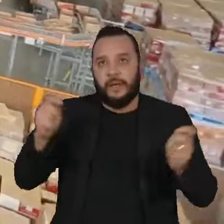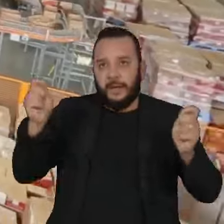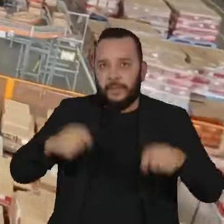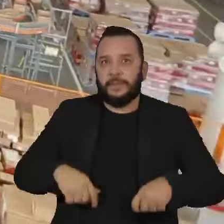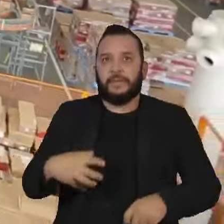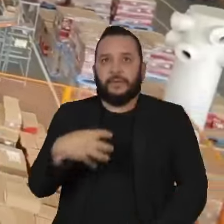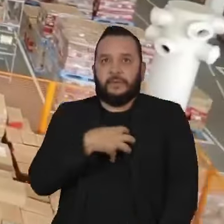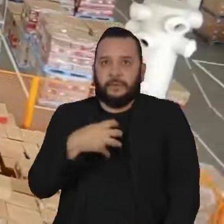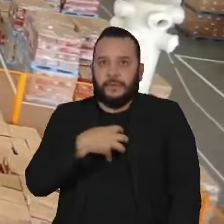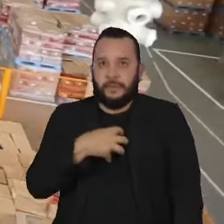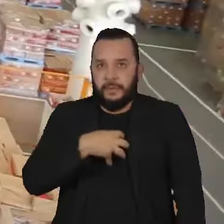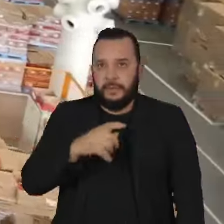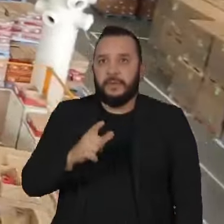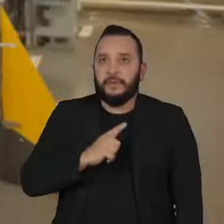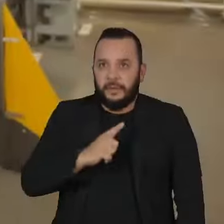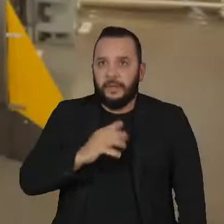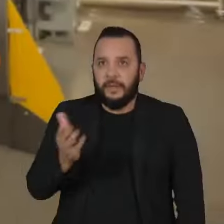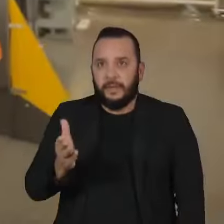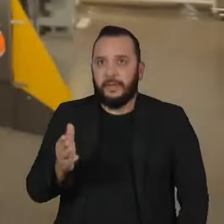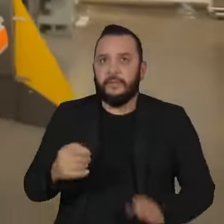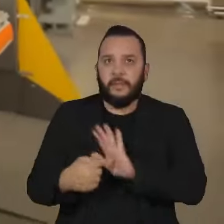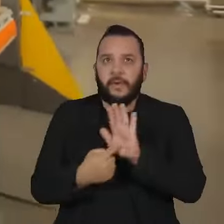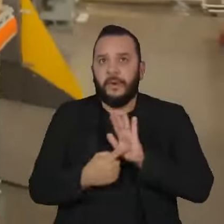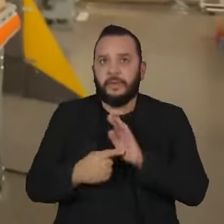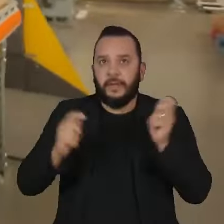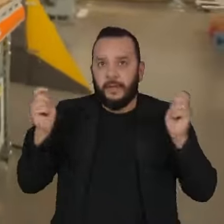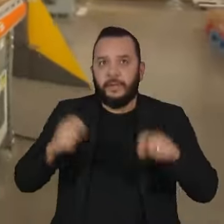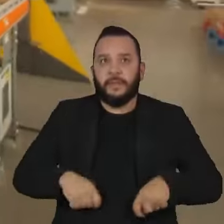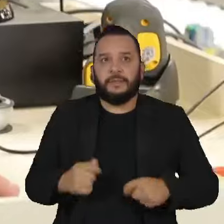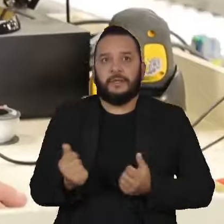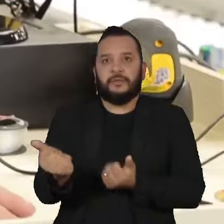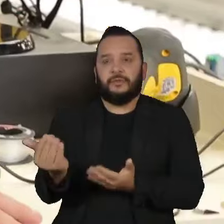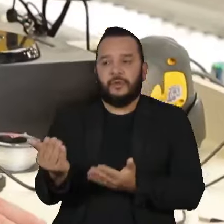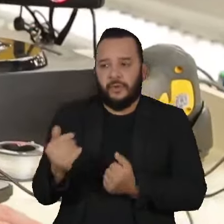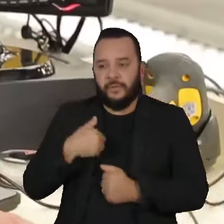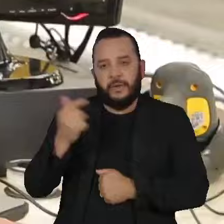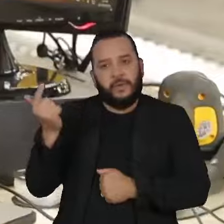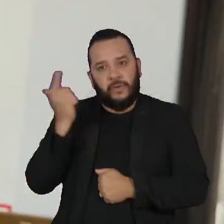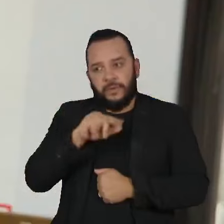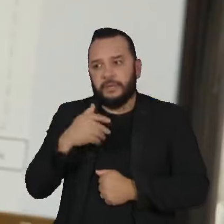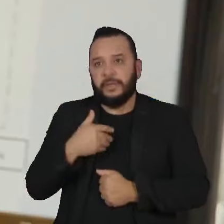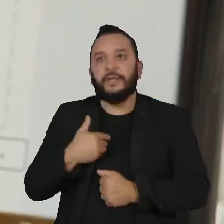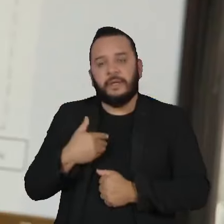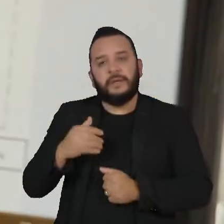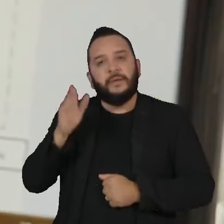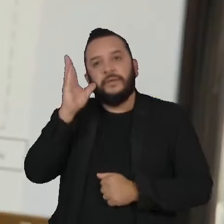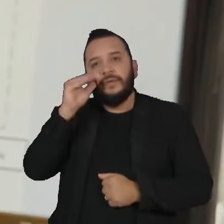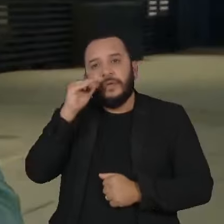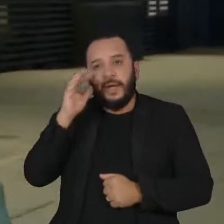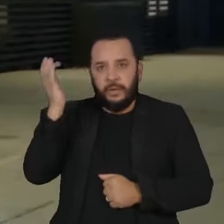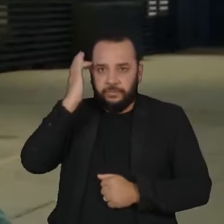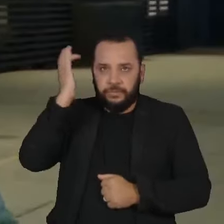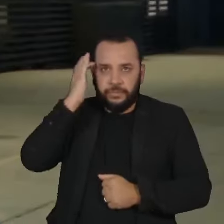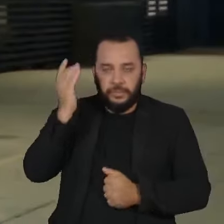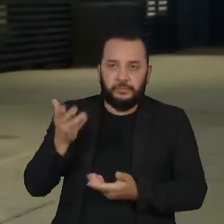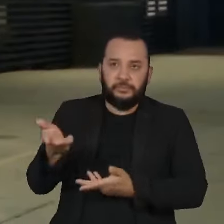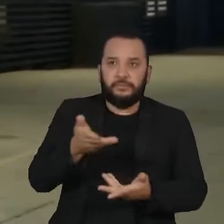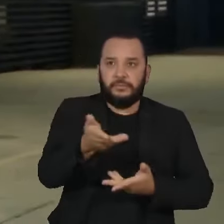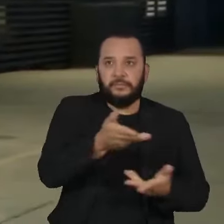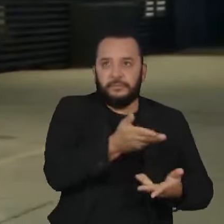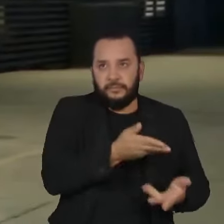comportamentais, que mostram a capacidade desses jovens de conviver com funcionários maduros. Os